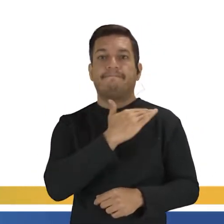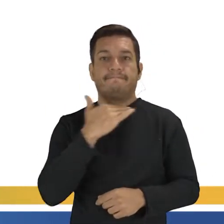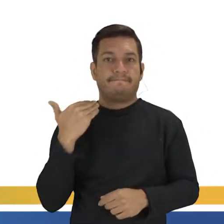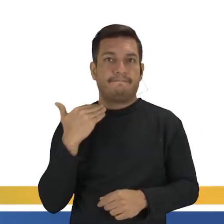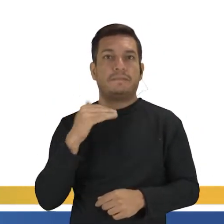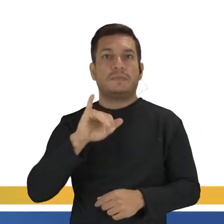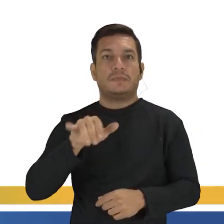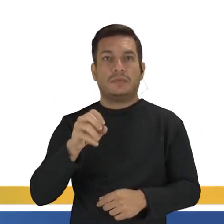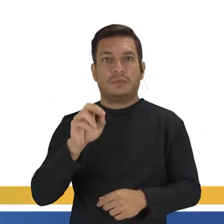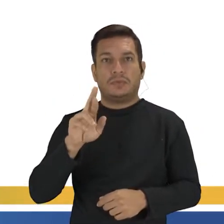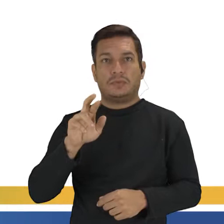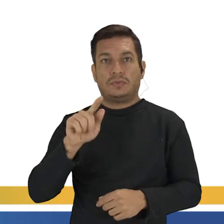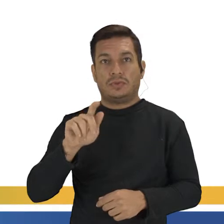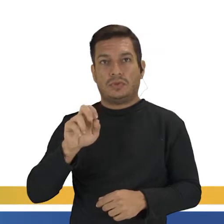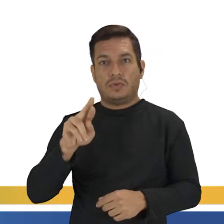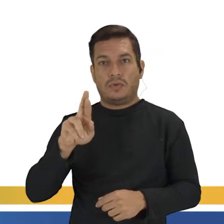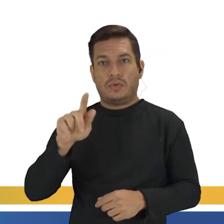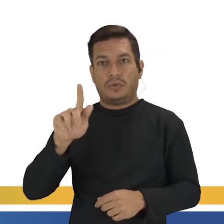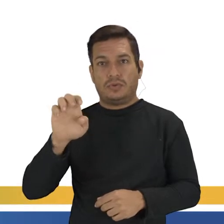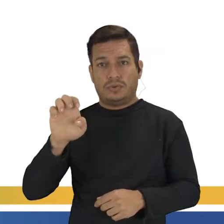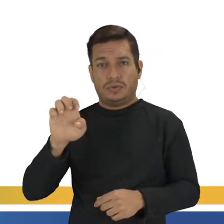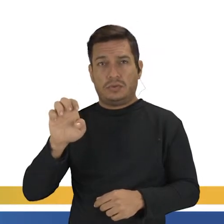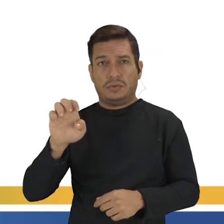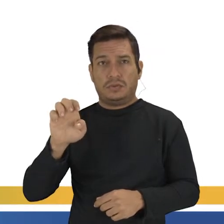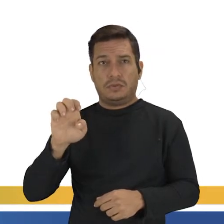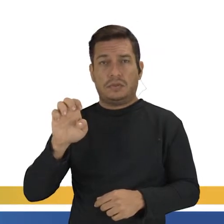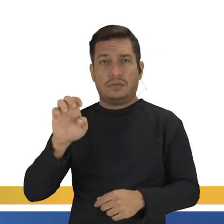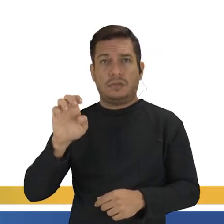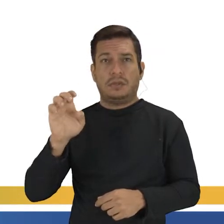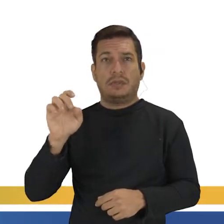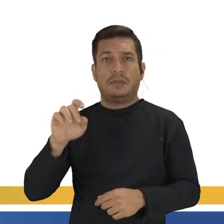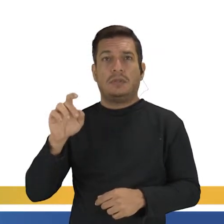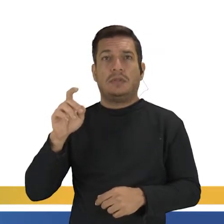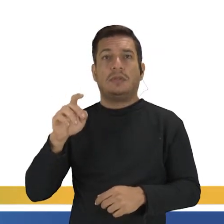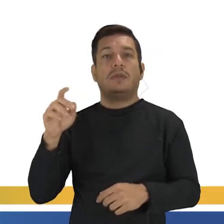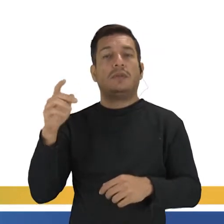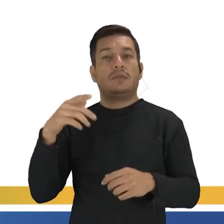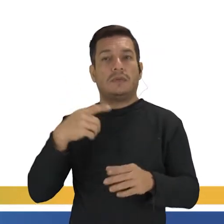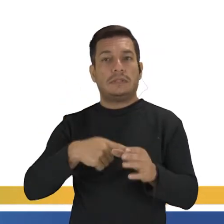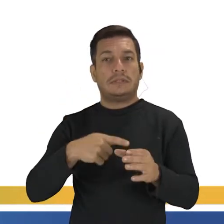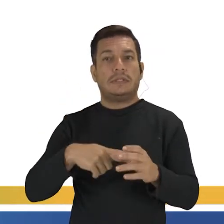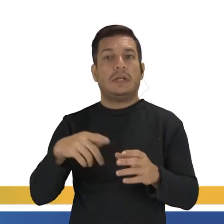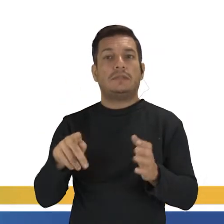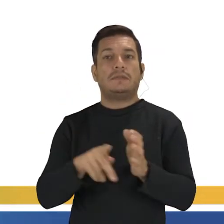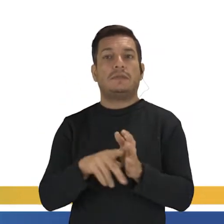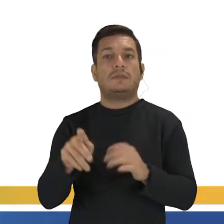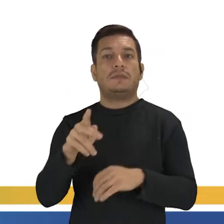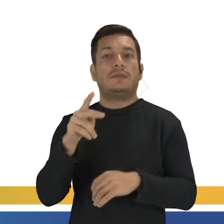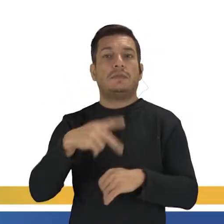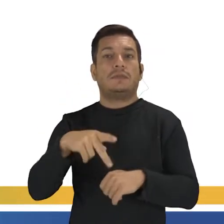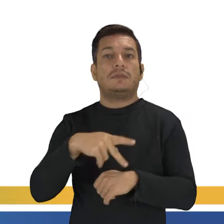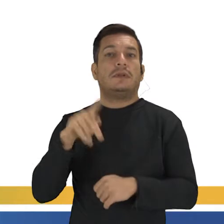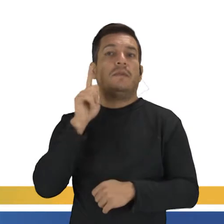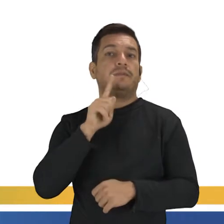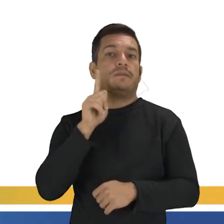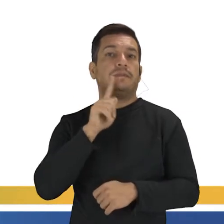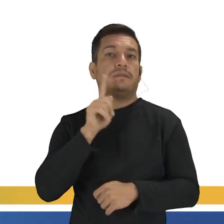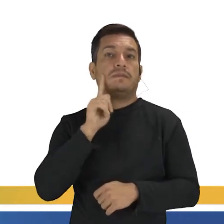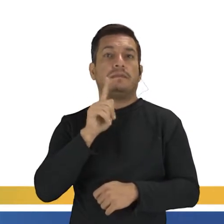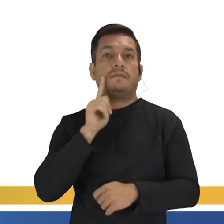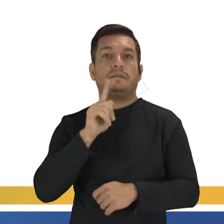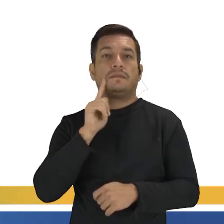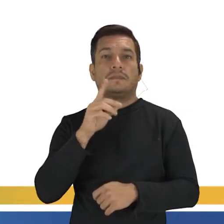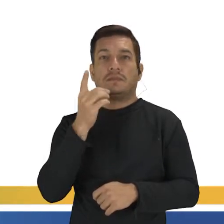morte de George Floyd. E Minneapolis, né? Uma cidade aí de Minnesota, nos Estados Unidos,